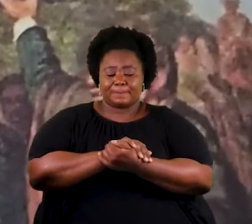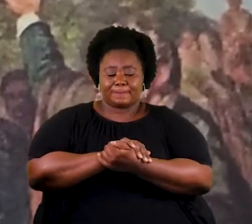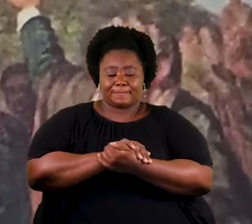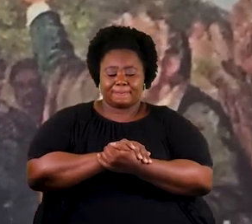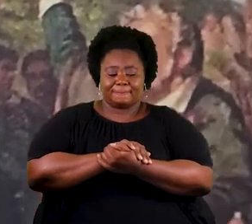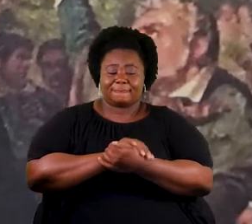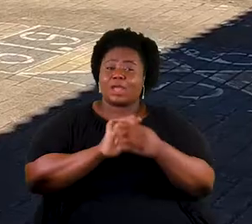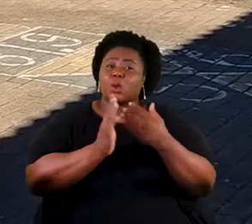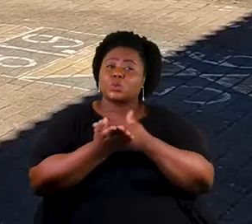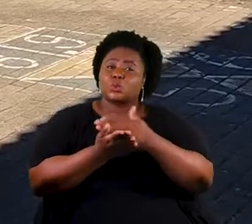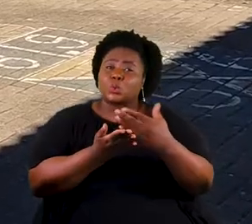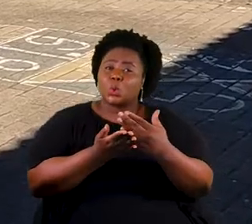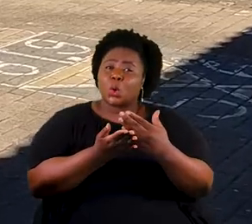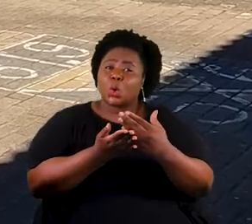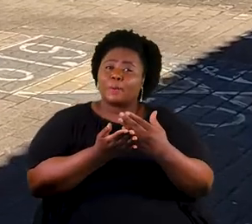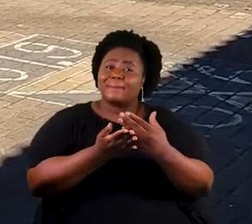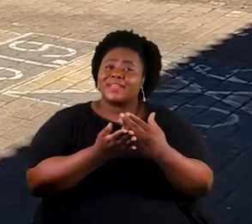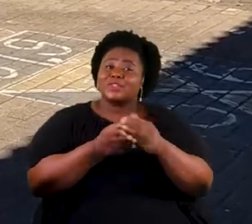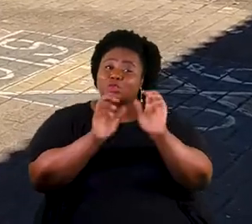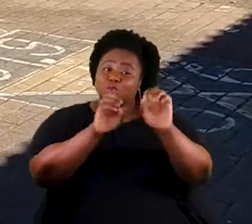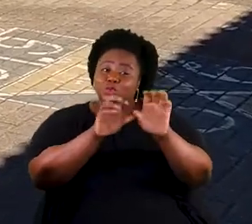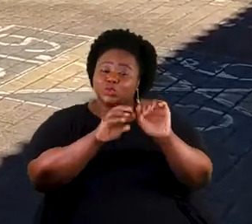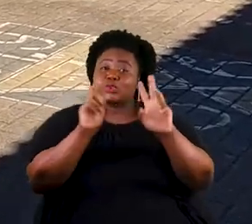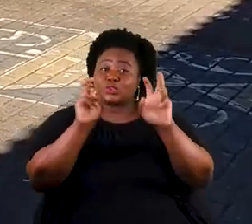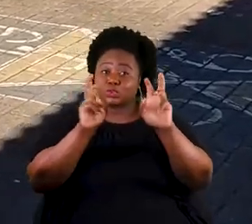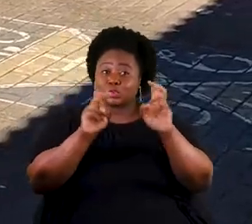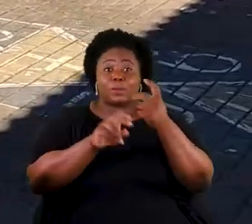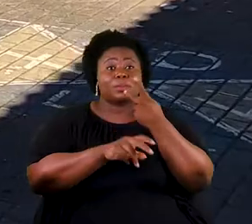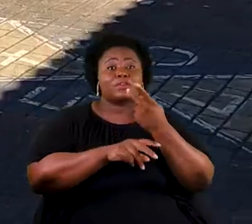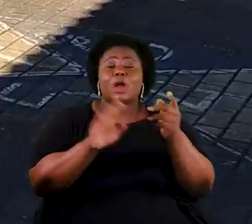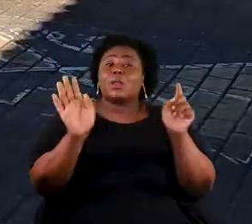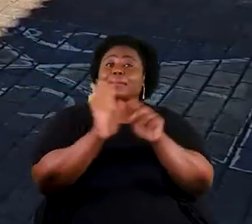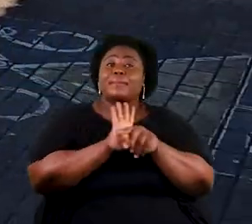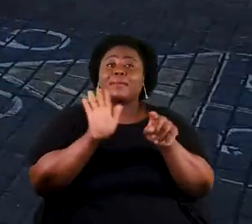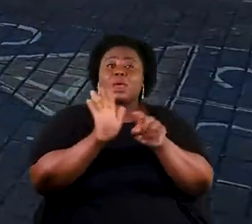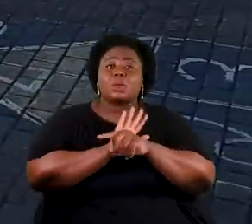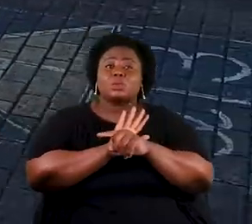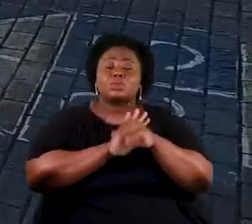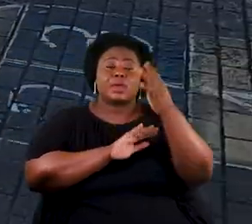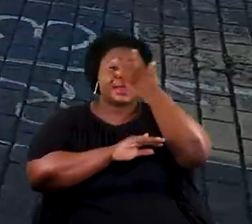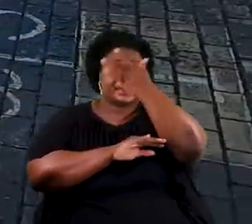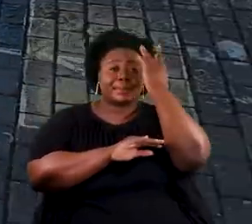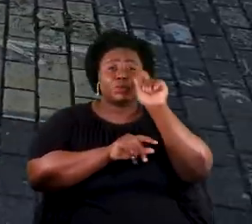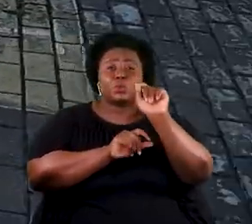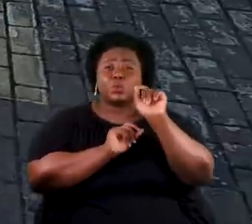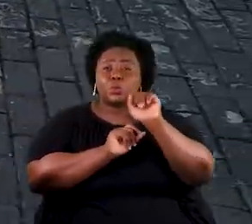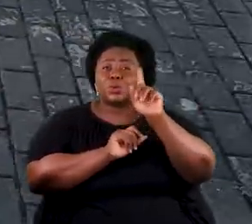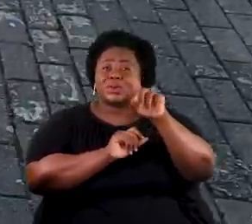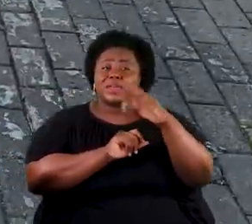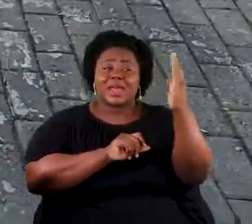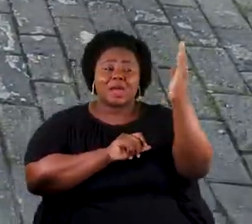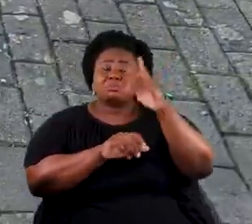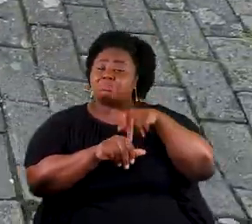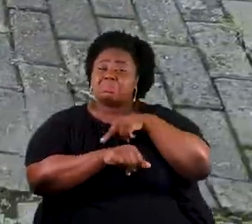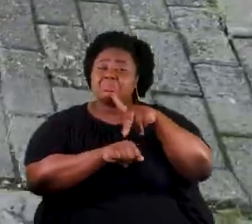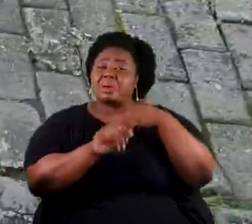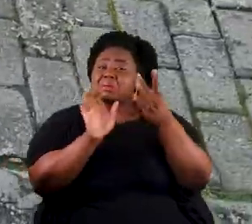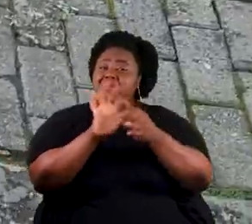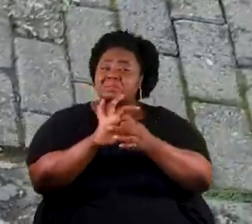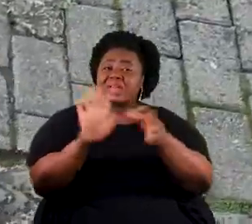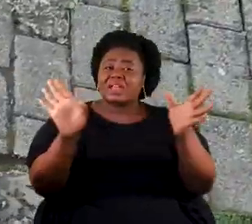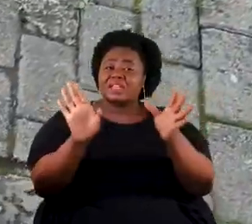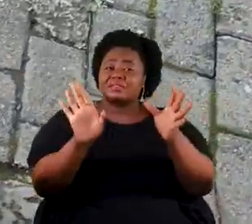No início das sequências didáticas sobre o assunto, com frequência eu pergunto Pessoal, o que é ser um país independente?